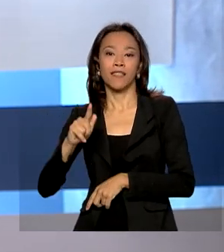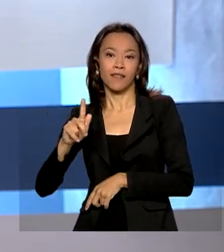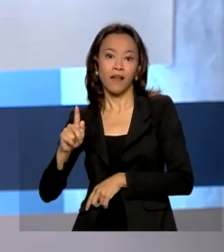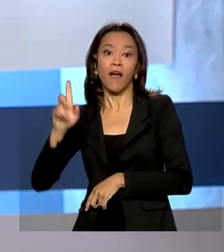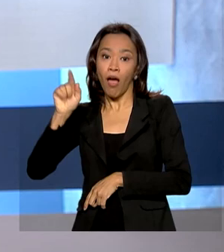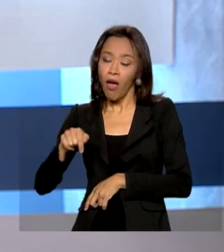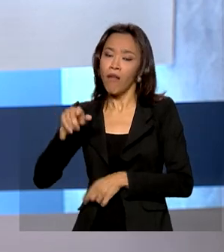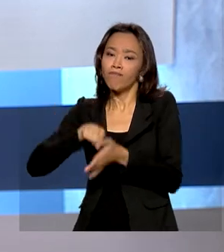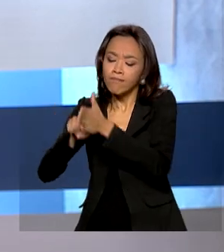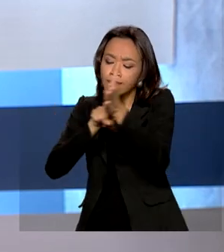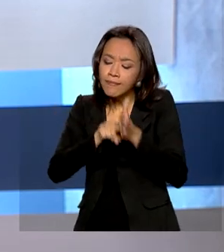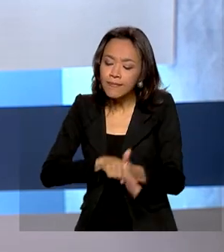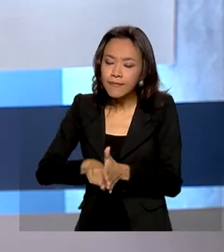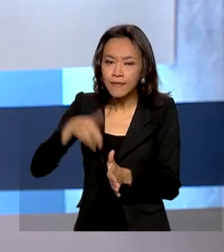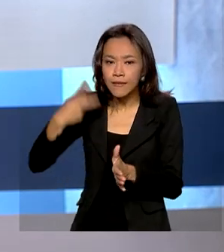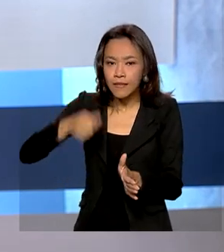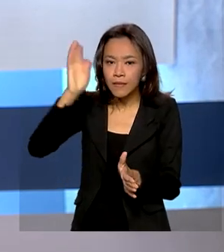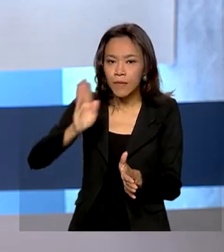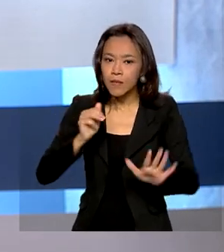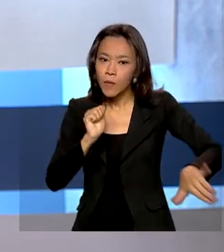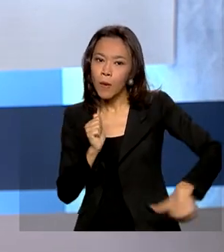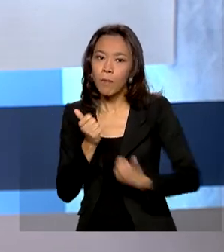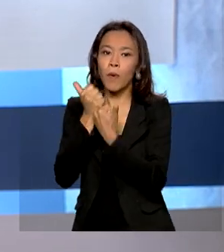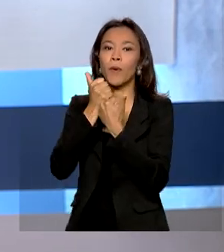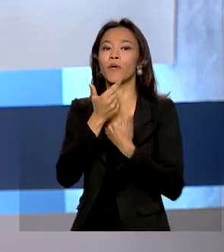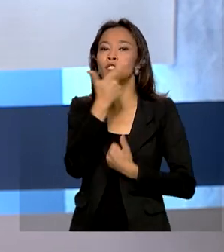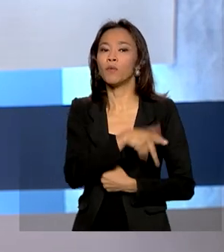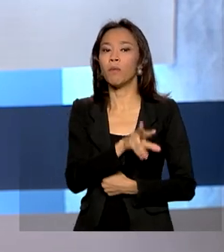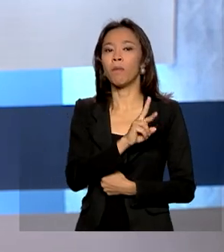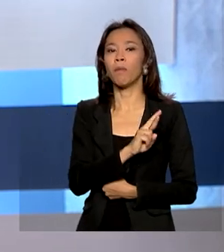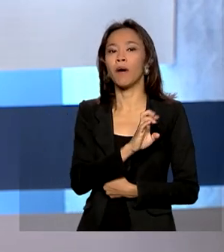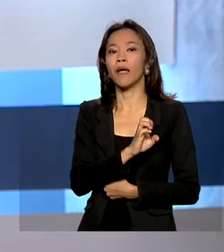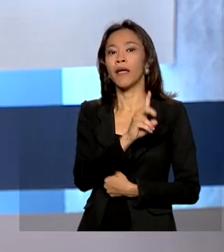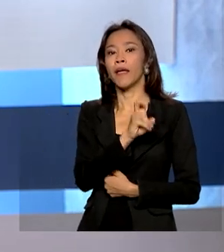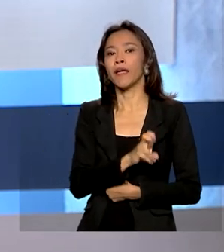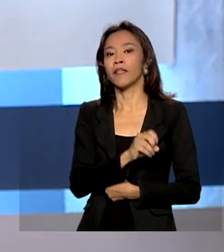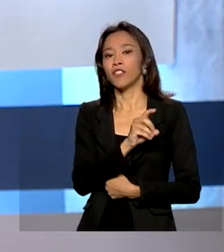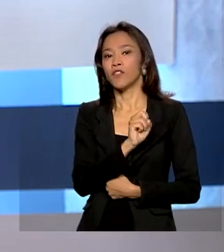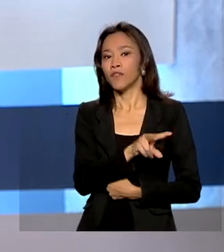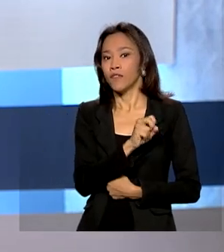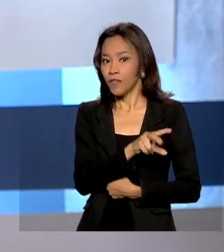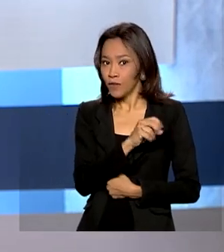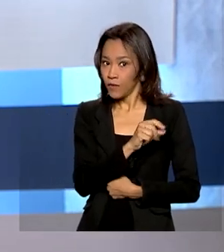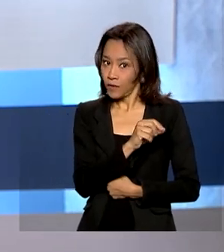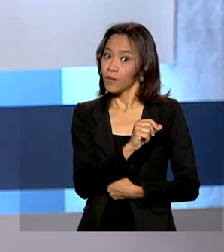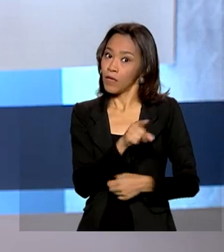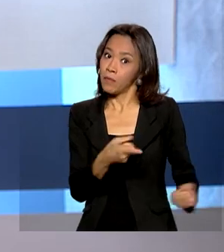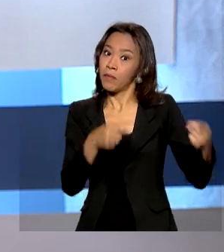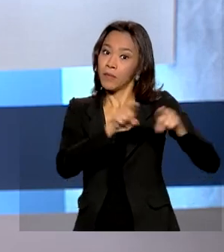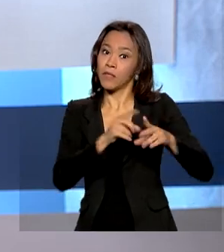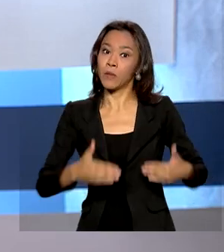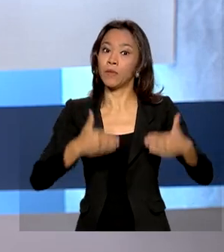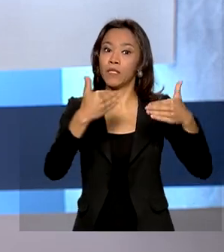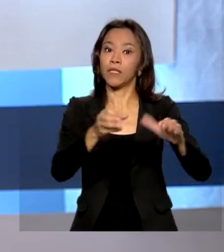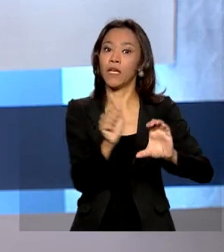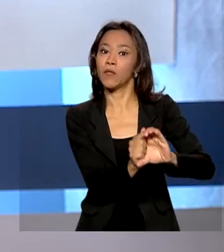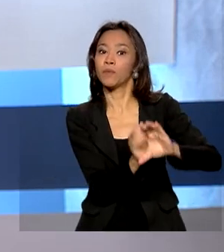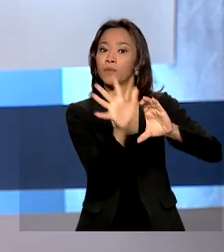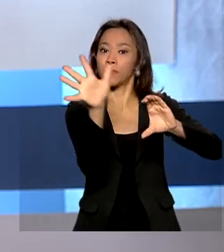pesquisadores do Brasil com apoio da Rede Vírus, do Ministério da Ciência, Tecnologia e Inovações. O teste se